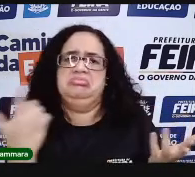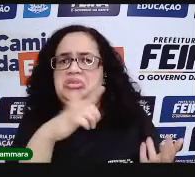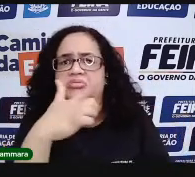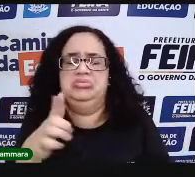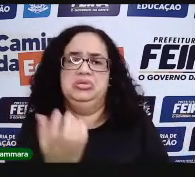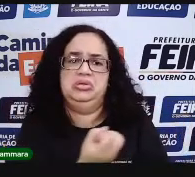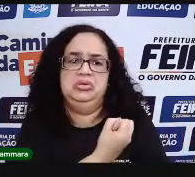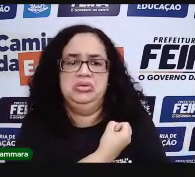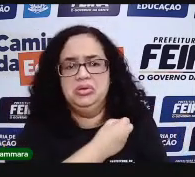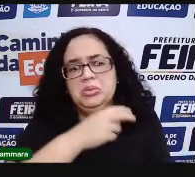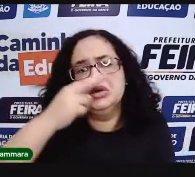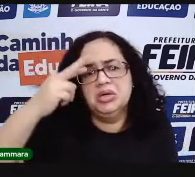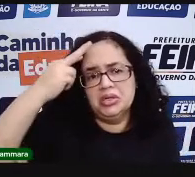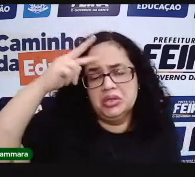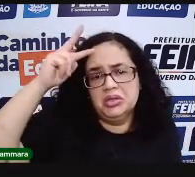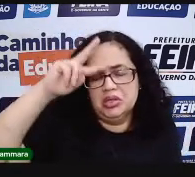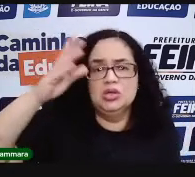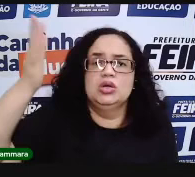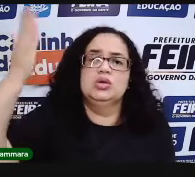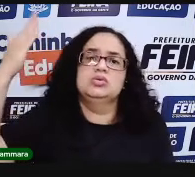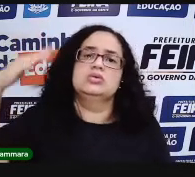começou lá no início da história.